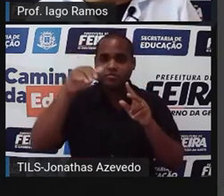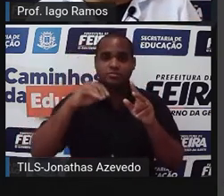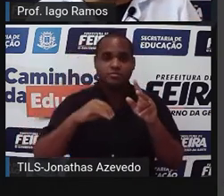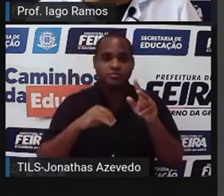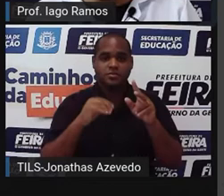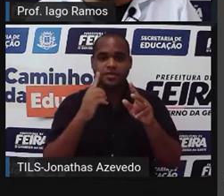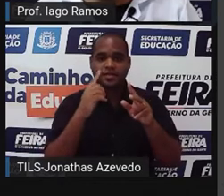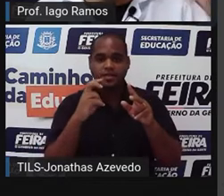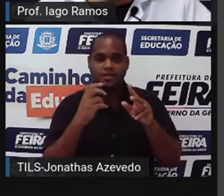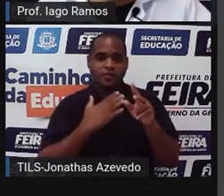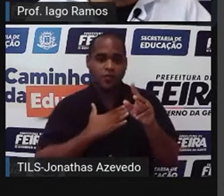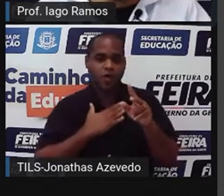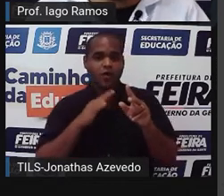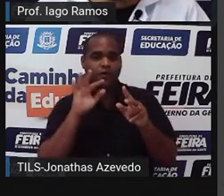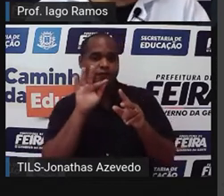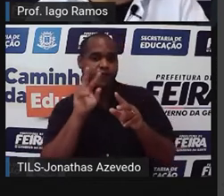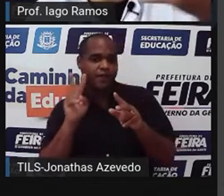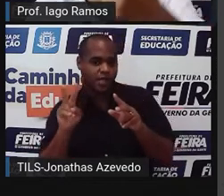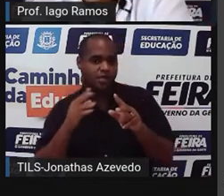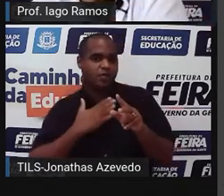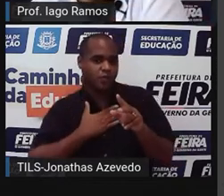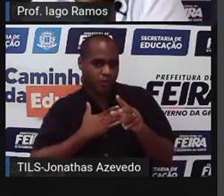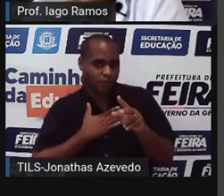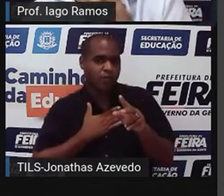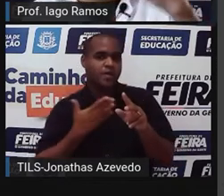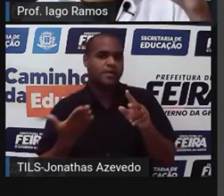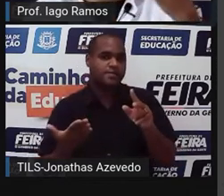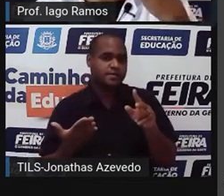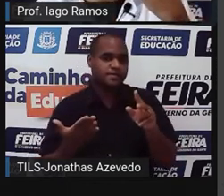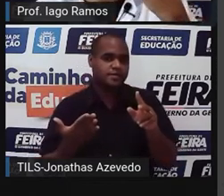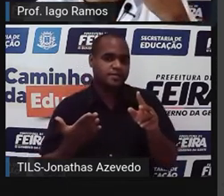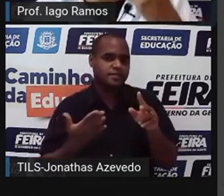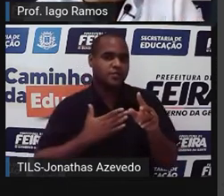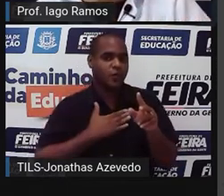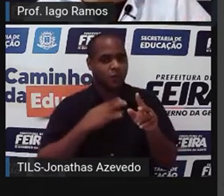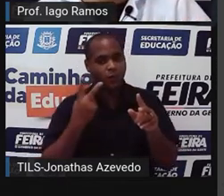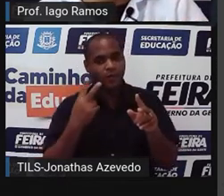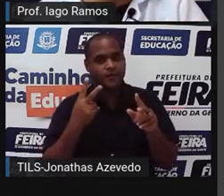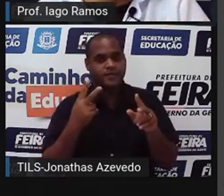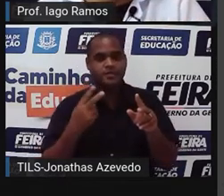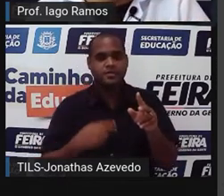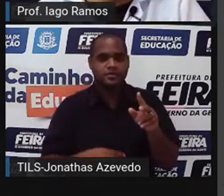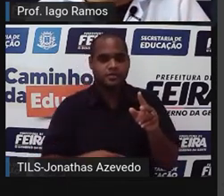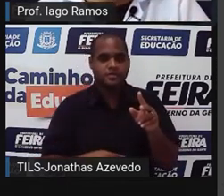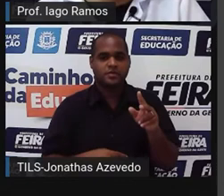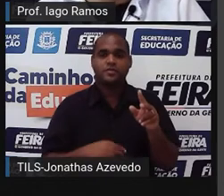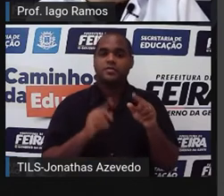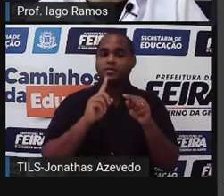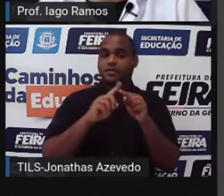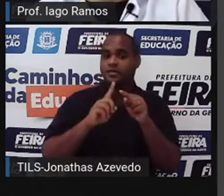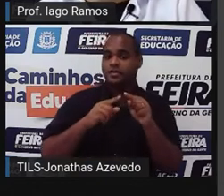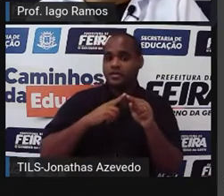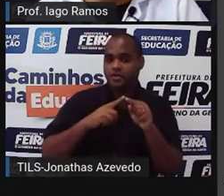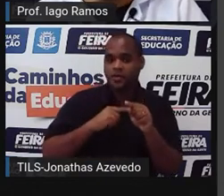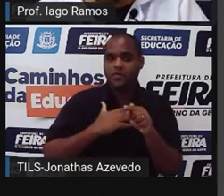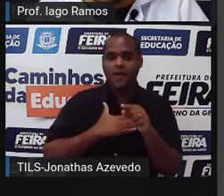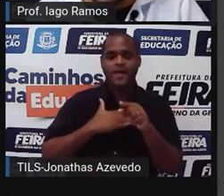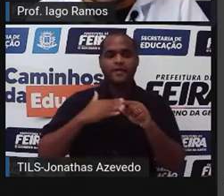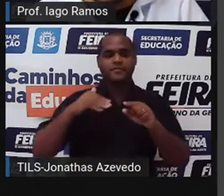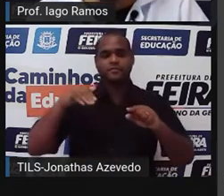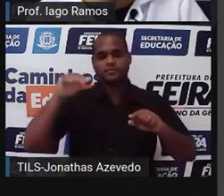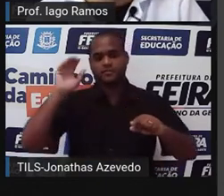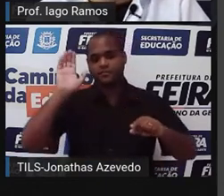15 gostam de futebol e vôlei, olha só, gostam de dois. Basquete e vôlei,